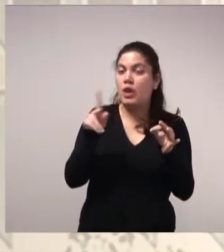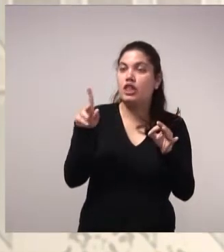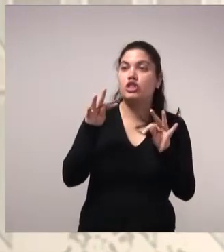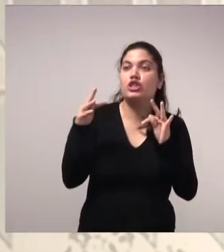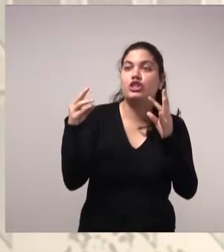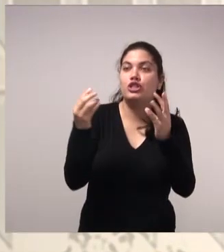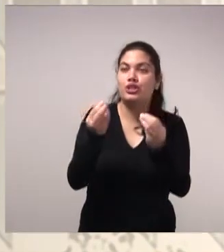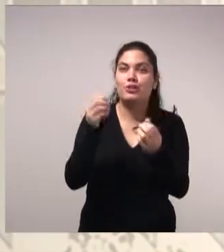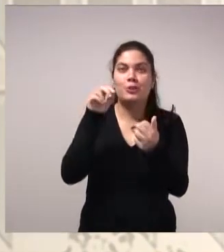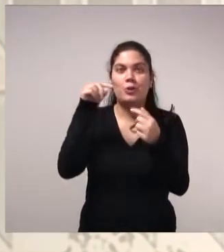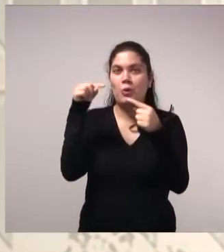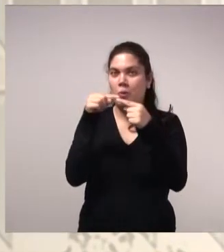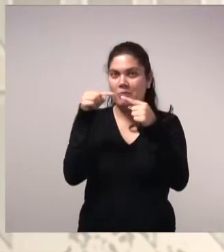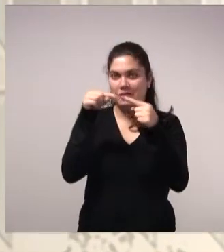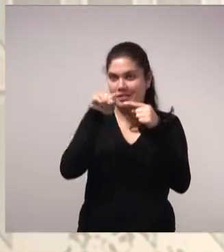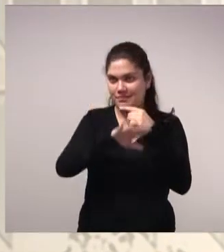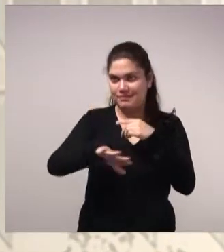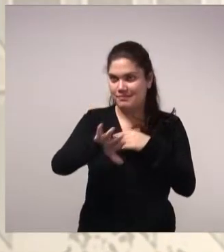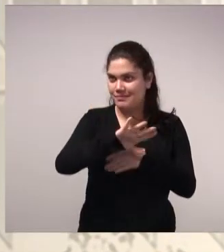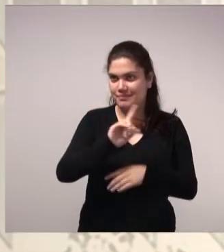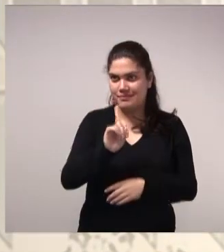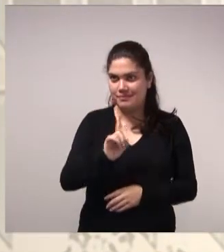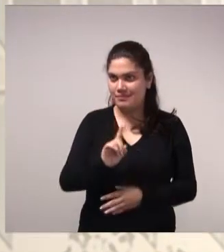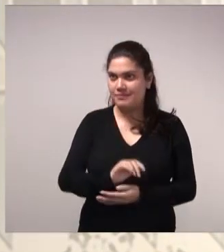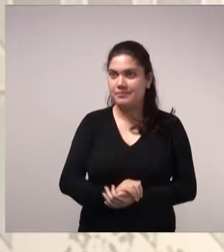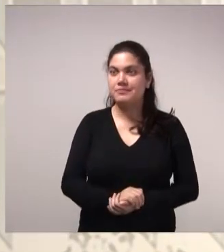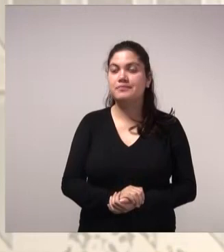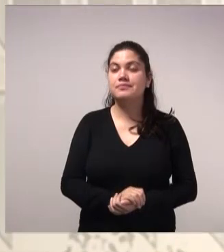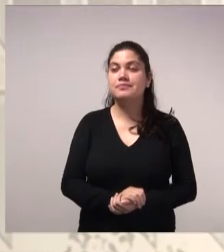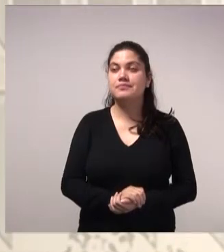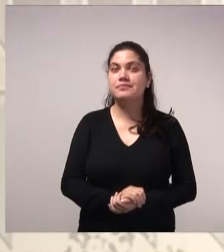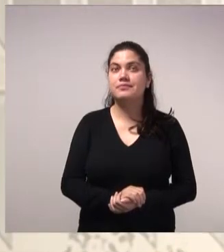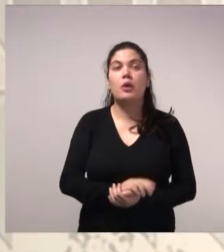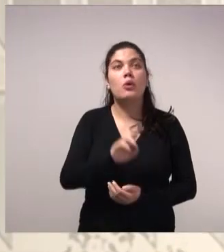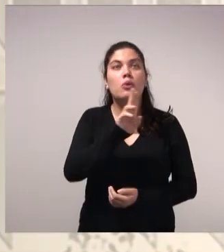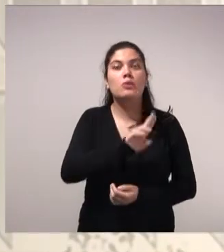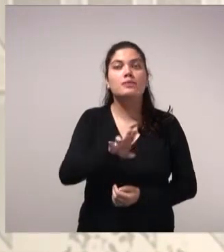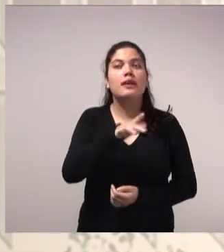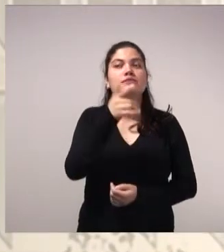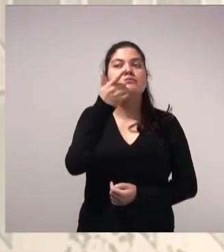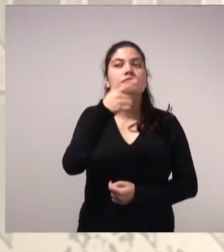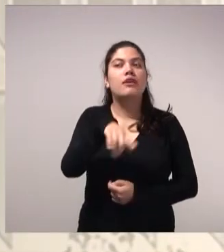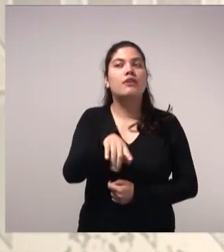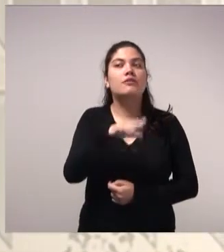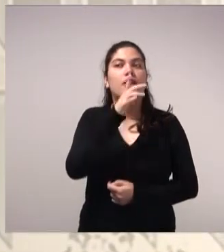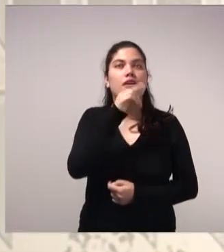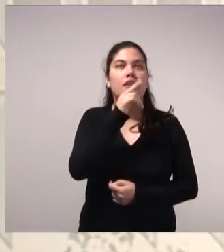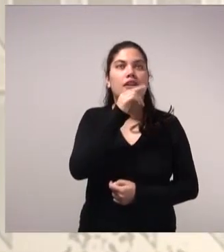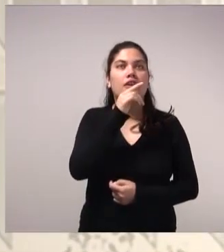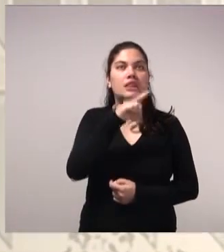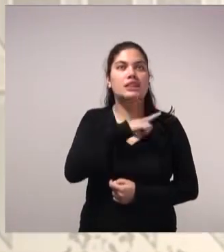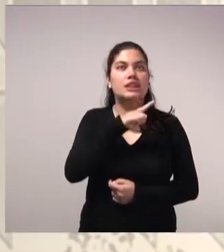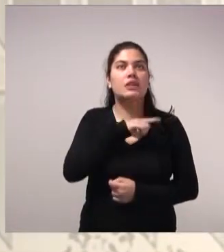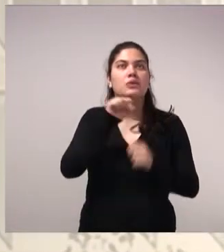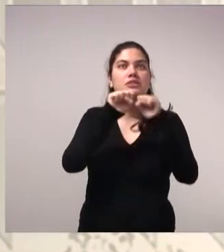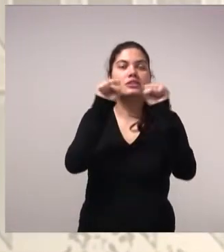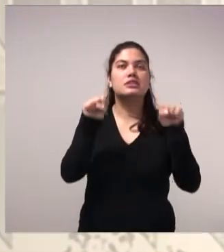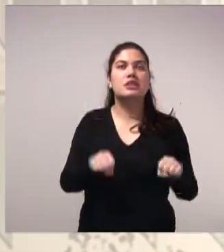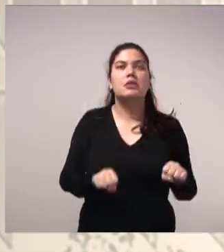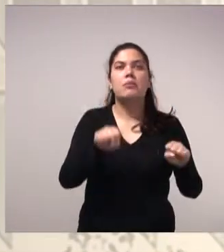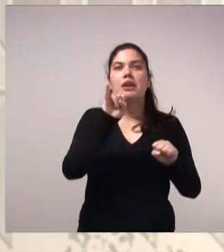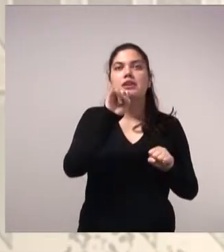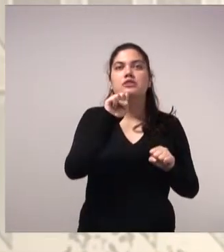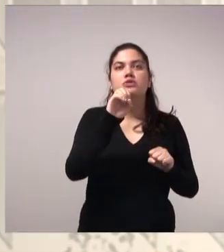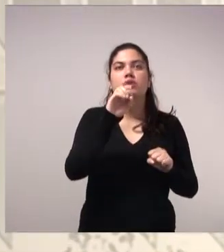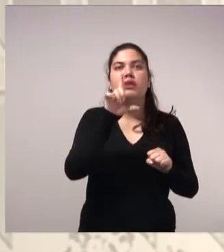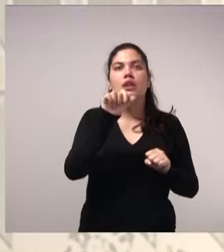adaptáveis nesse cenário. No caso do reuso de águas cinzas, nós também temos um sistema isolado, onde você pode